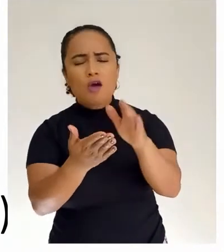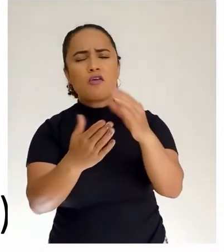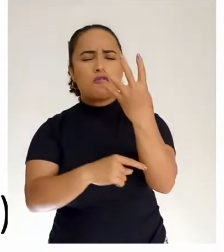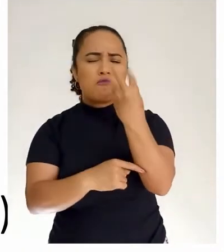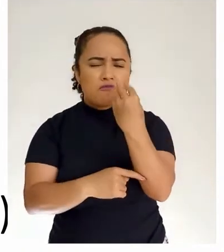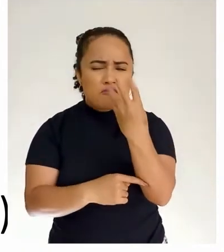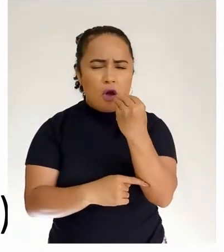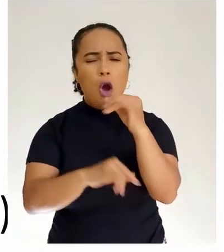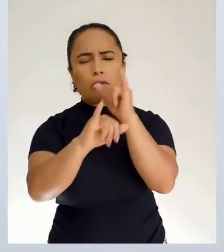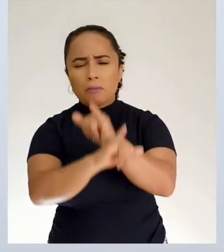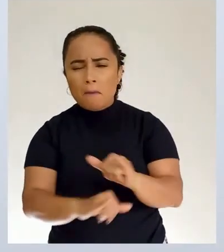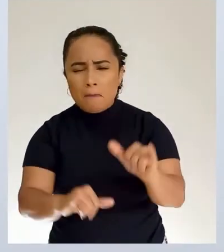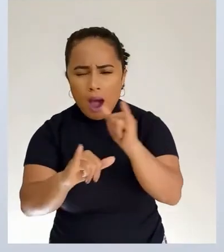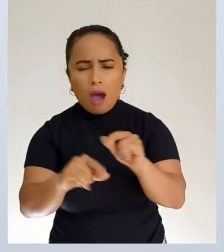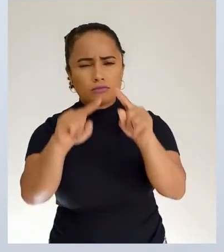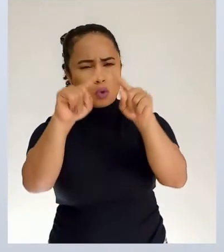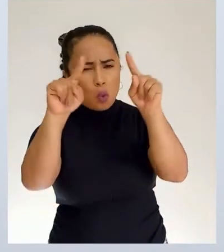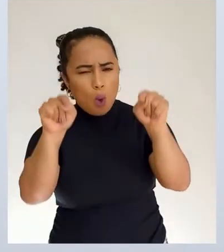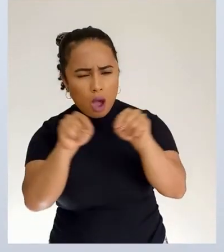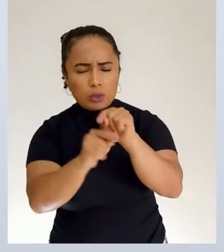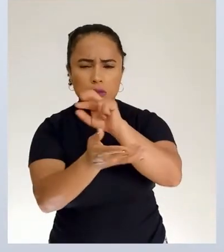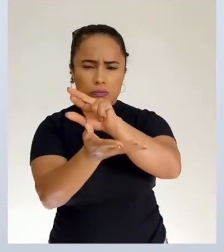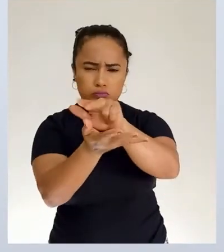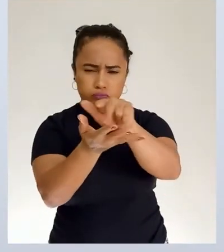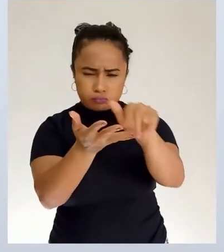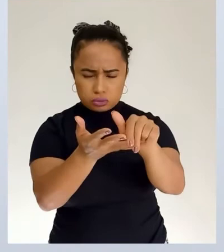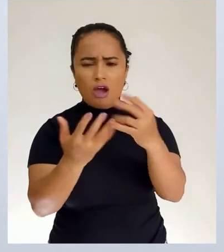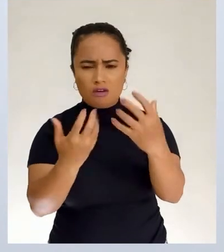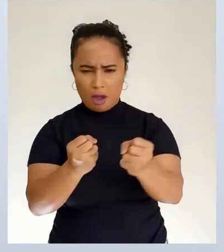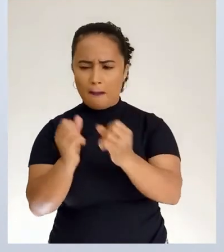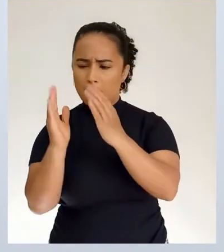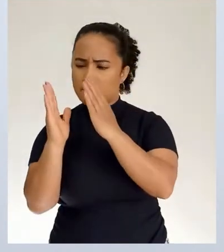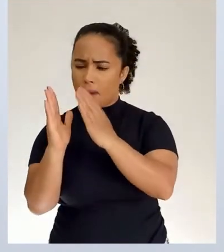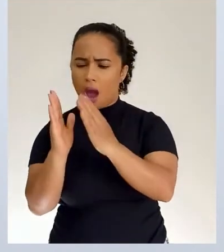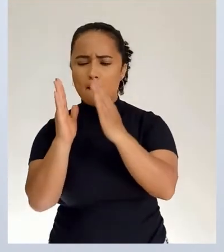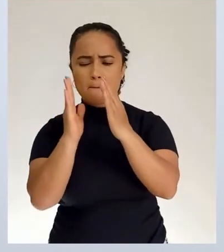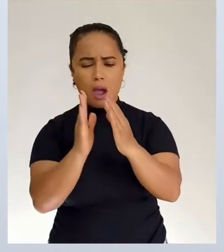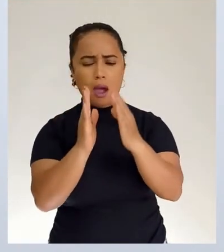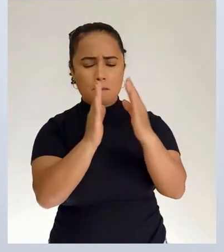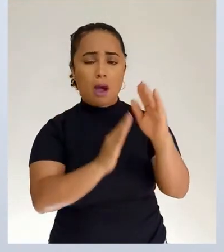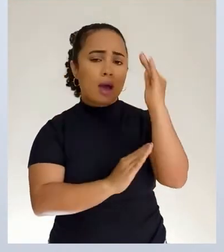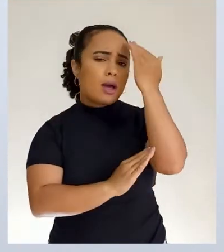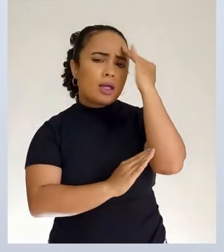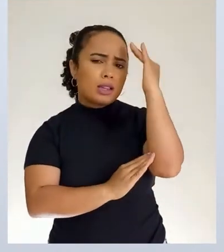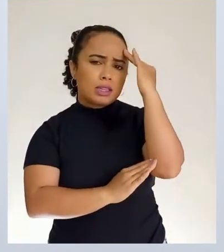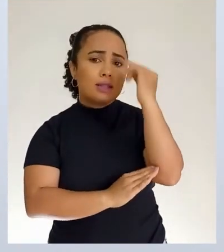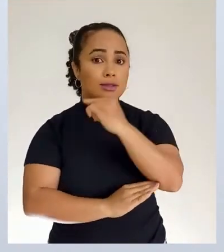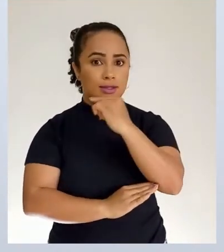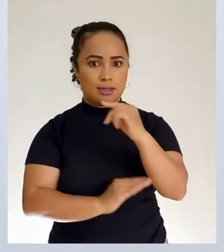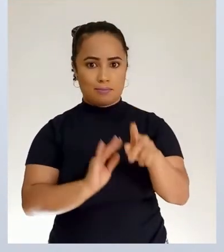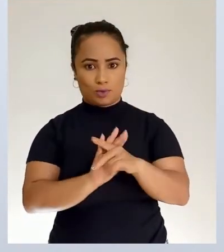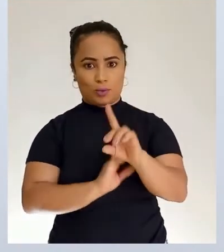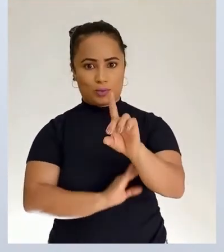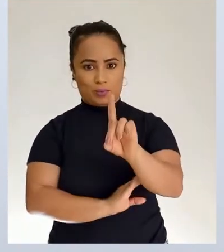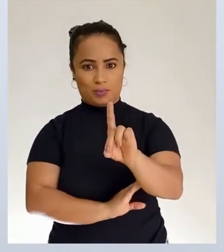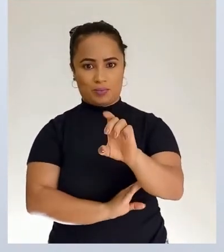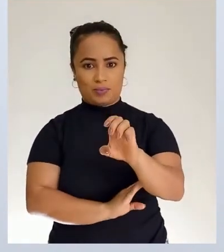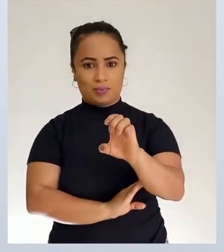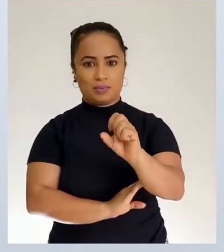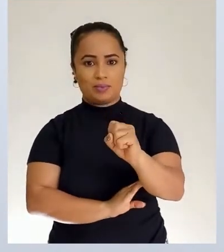foto e etc. Nós vamos analisar por partes para a gente entender direitinho o que é esse descritor. Vamos lá!